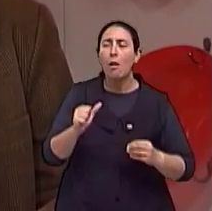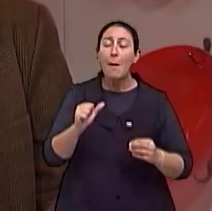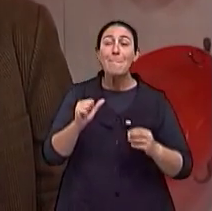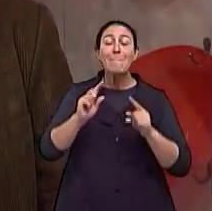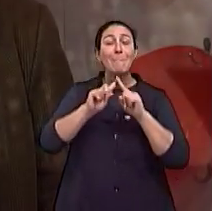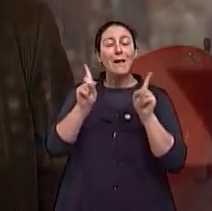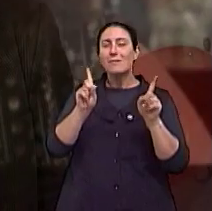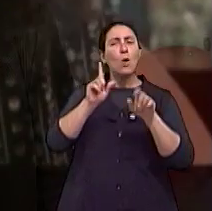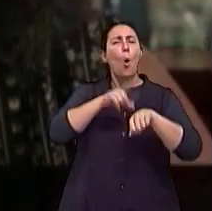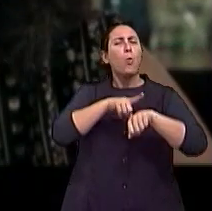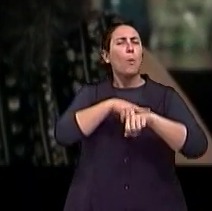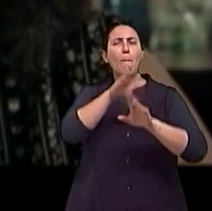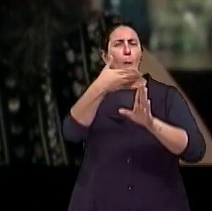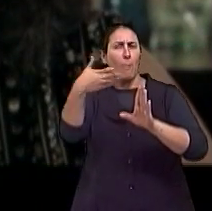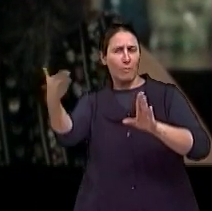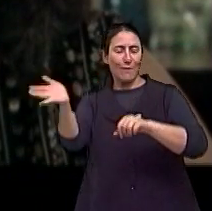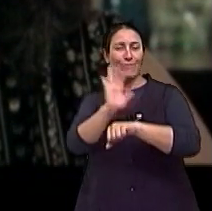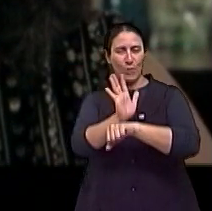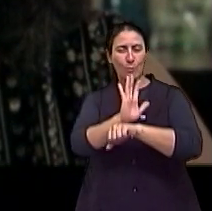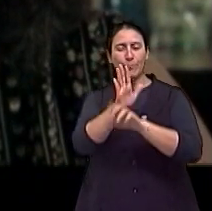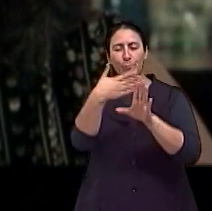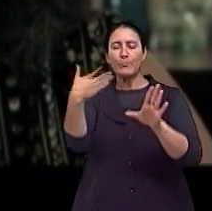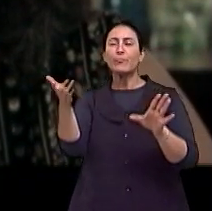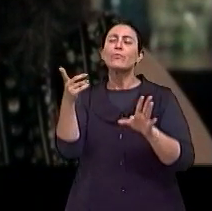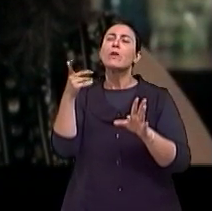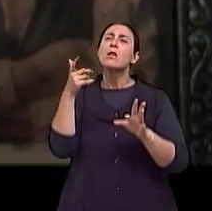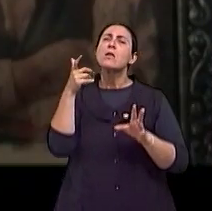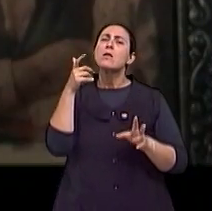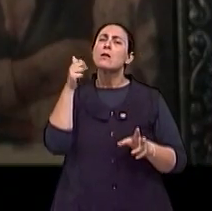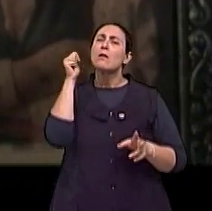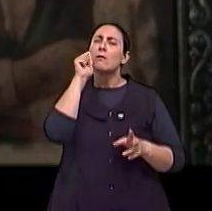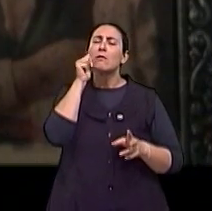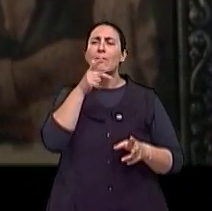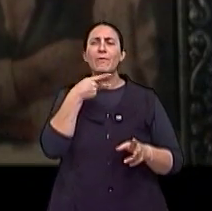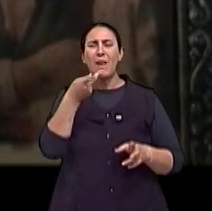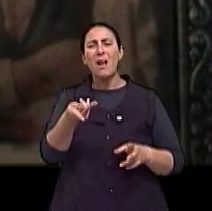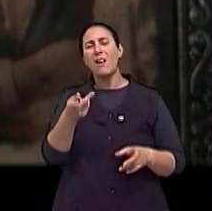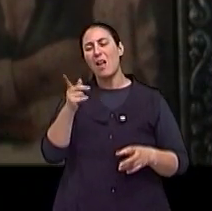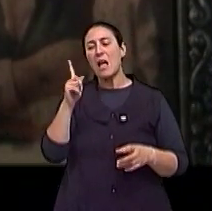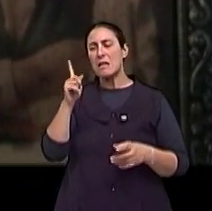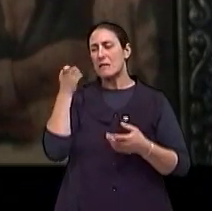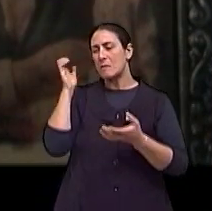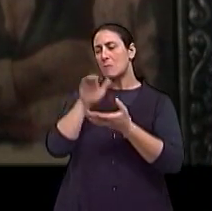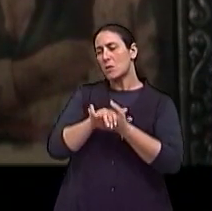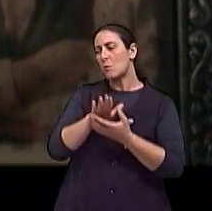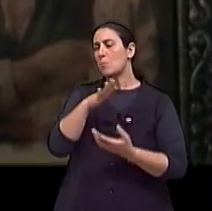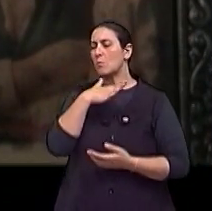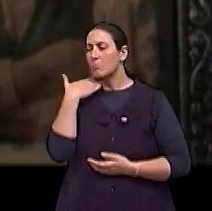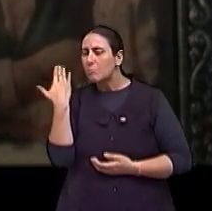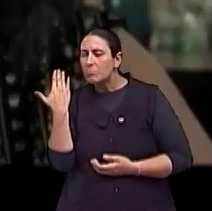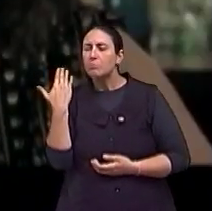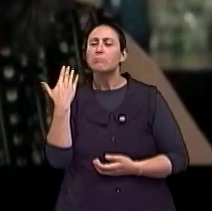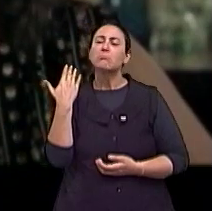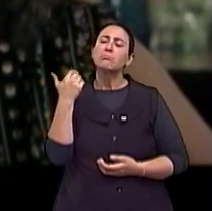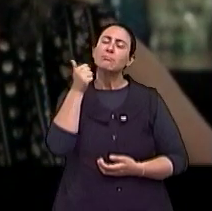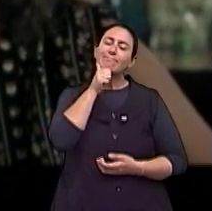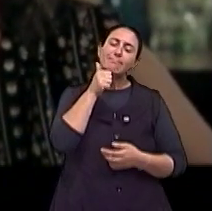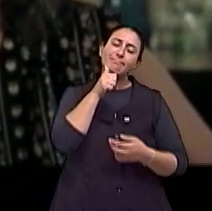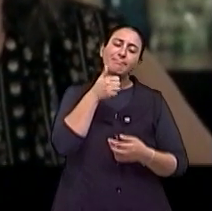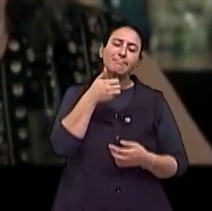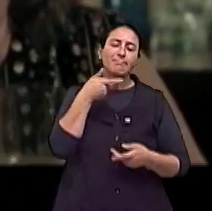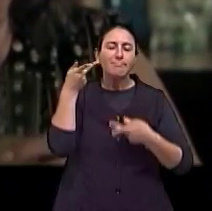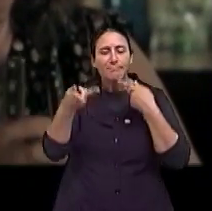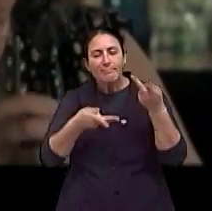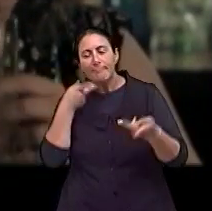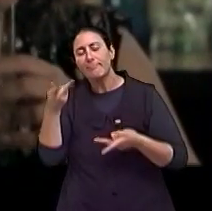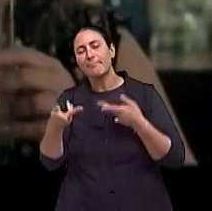curta, ela fala do seu ex-marido falecido, se queixando, bom, com